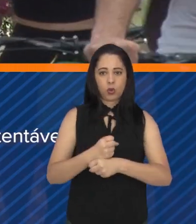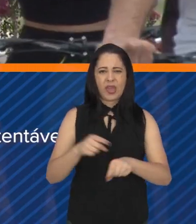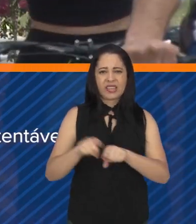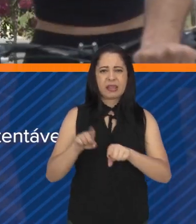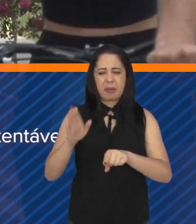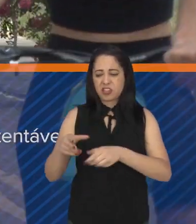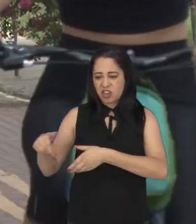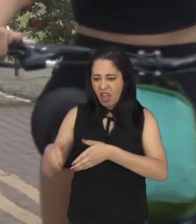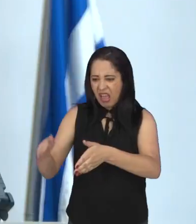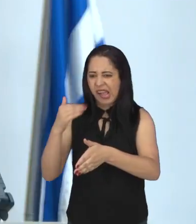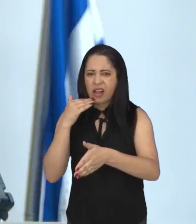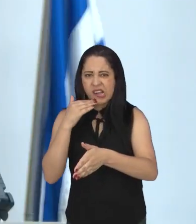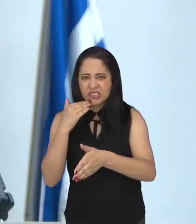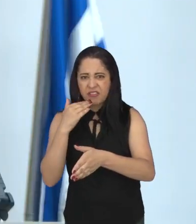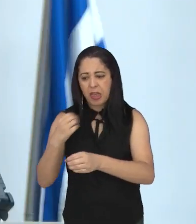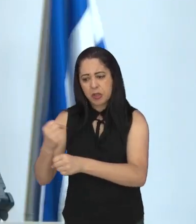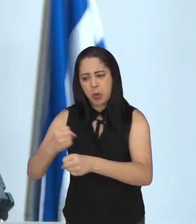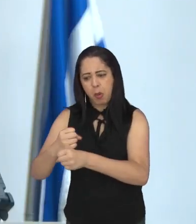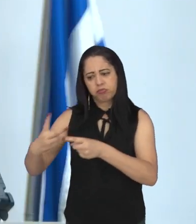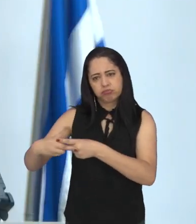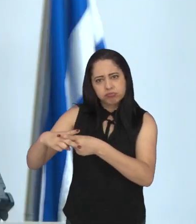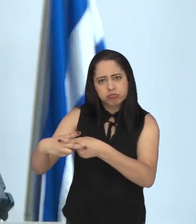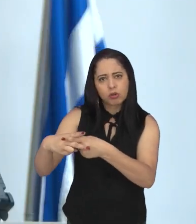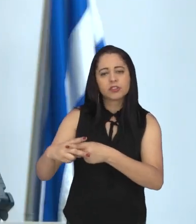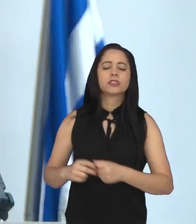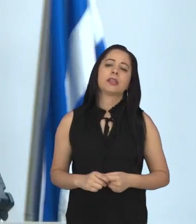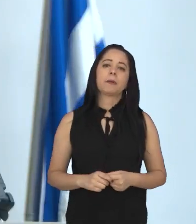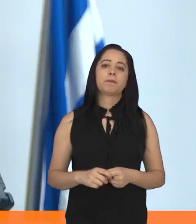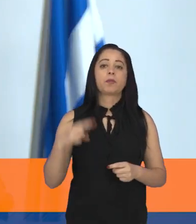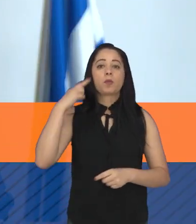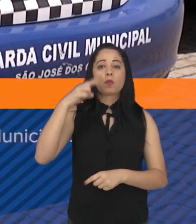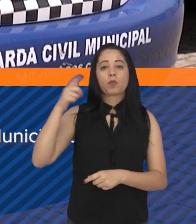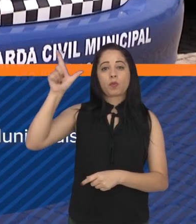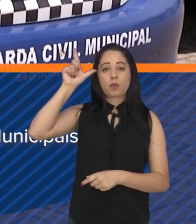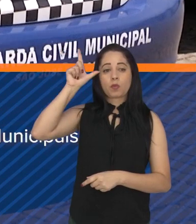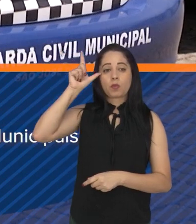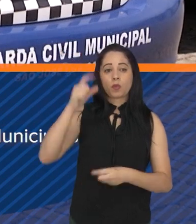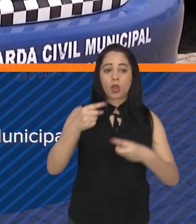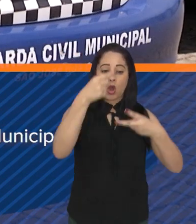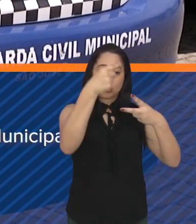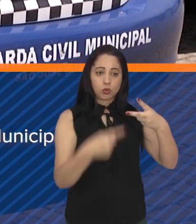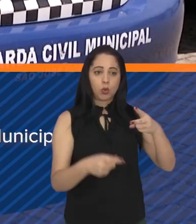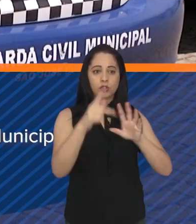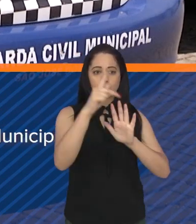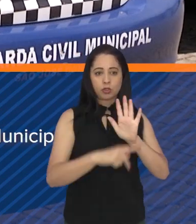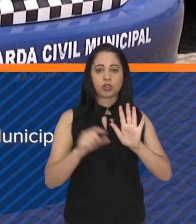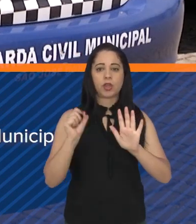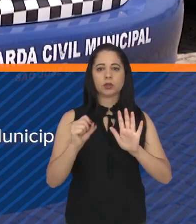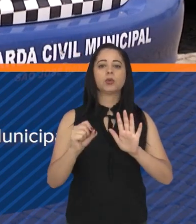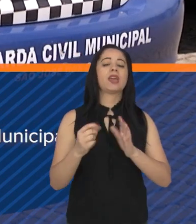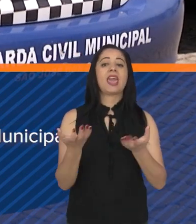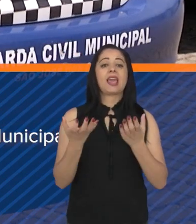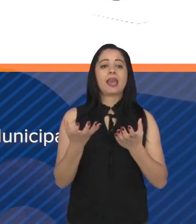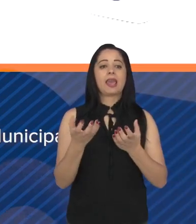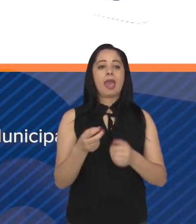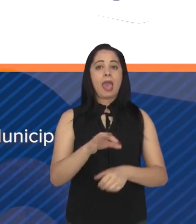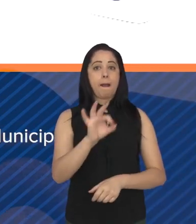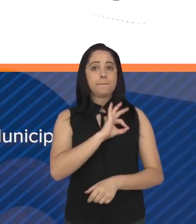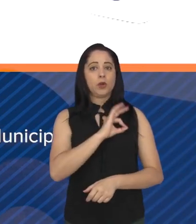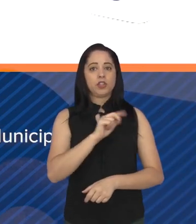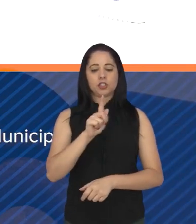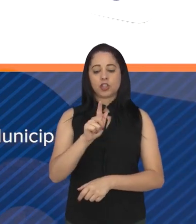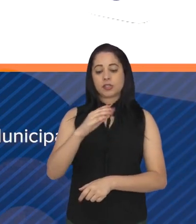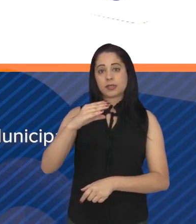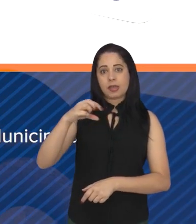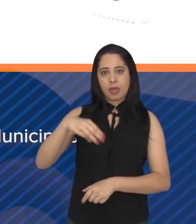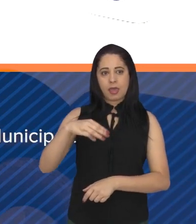daquelas já existentes. O vereador Lino Bispo tem dois projetos na pauta. Uma das propostas quer disponibilizar guardas municipais para